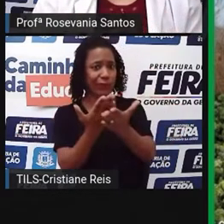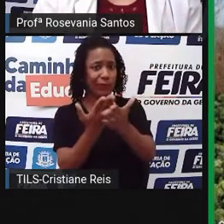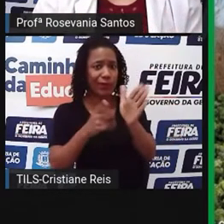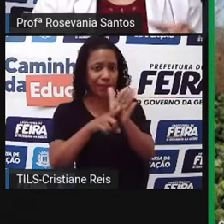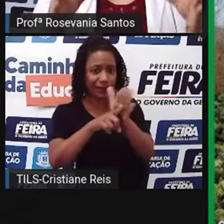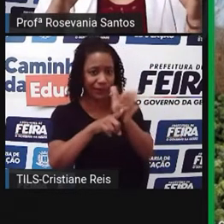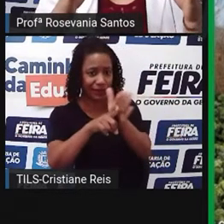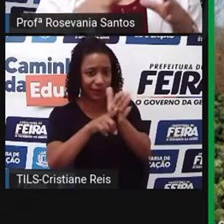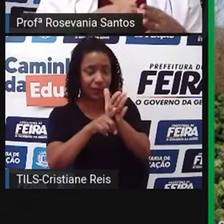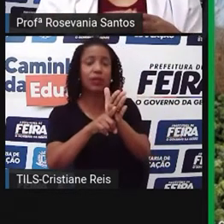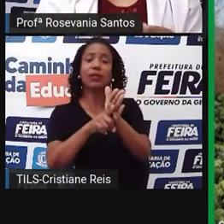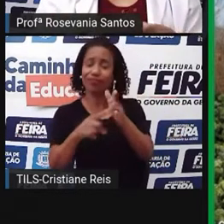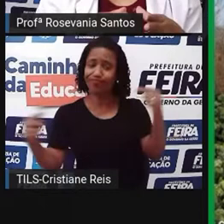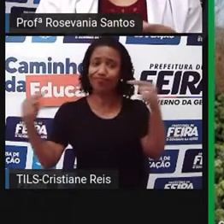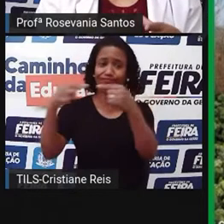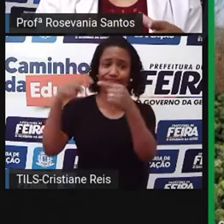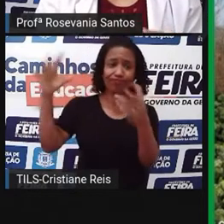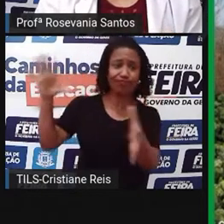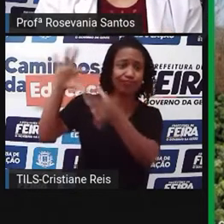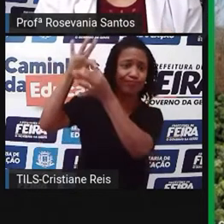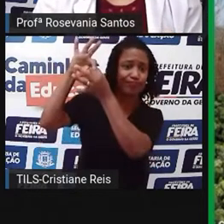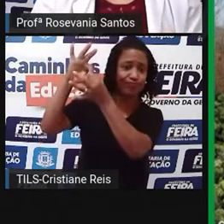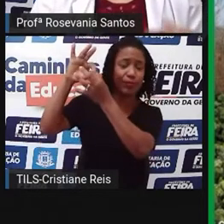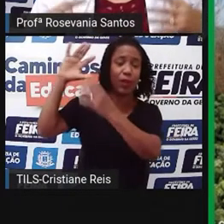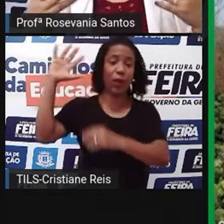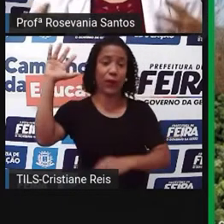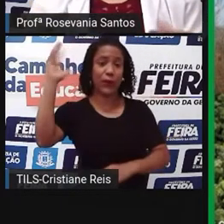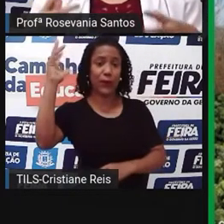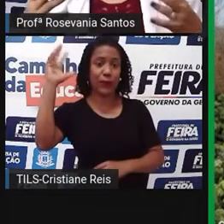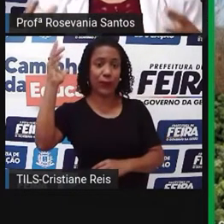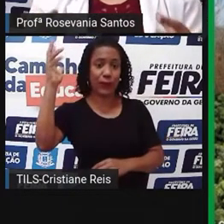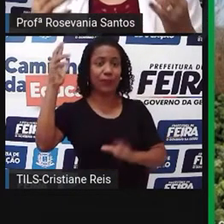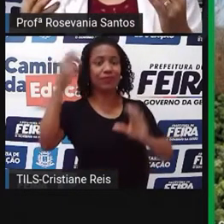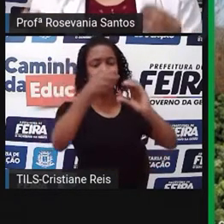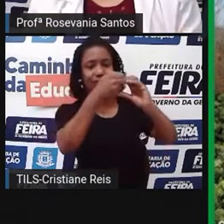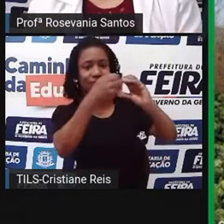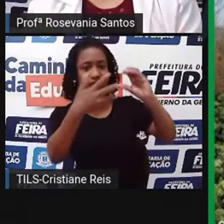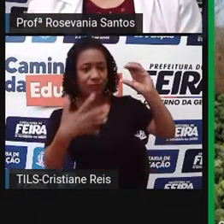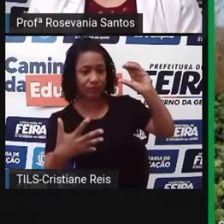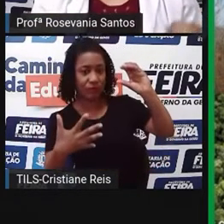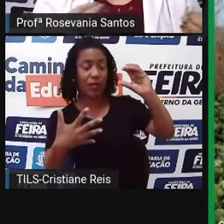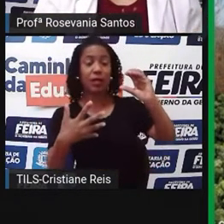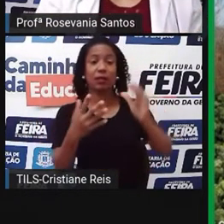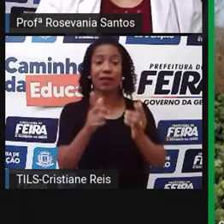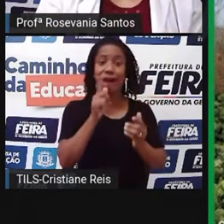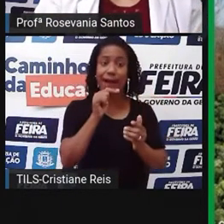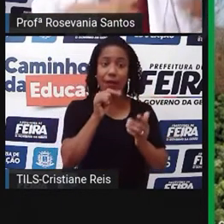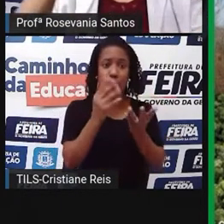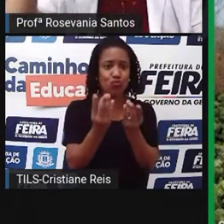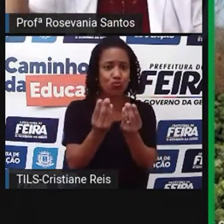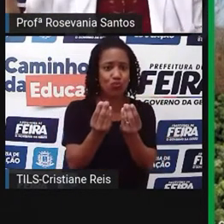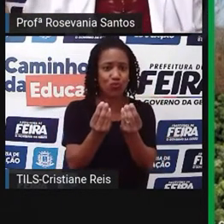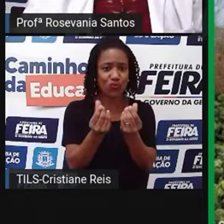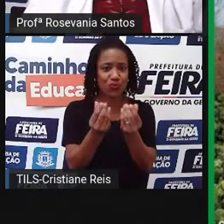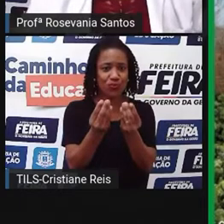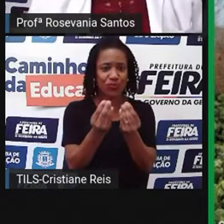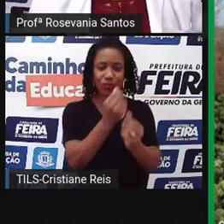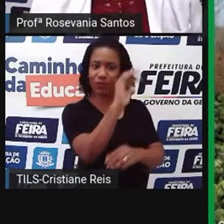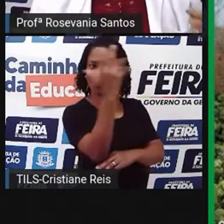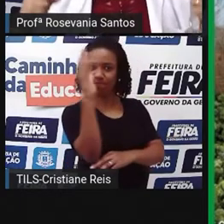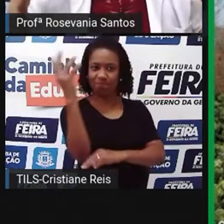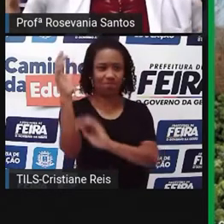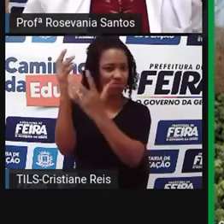a vegetação, ela está intimamente ligada ao clima. No lugar que você tem climas úmidos, você percebe que a vegetação é mais